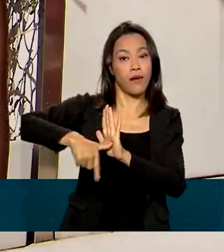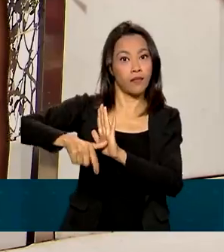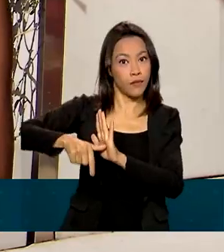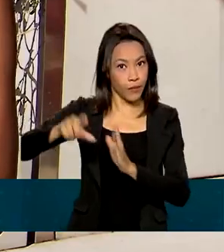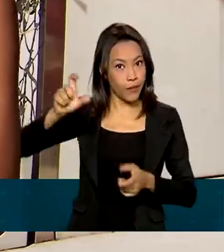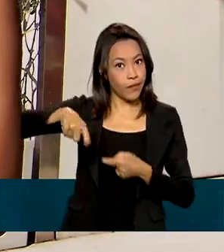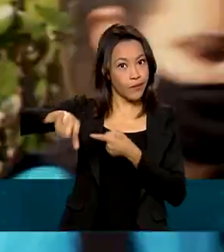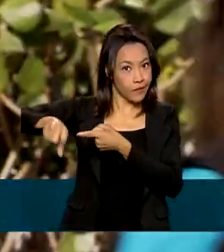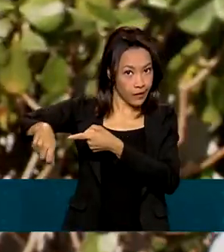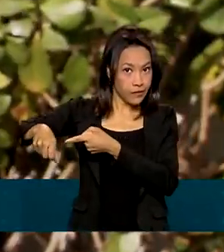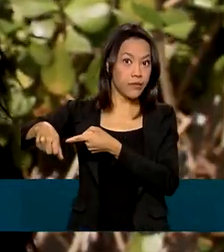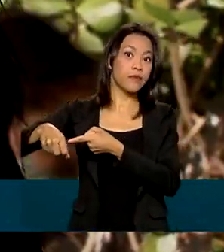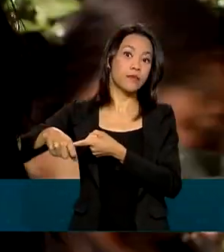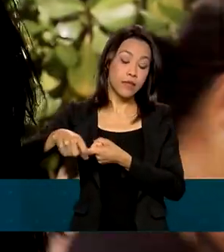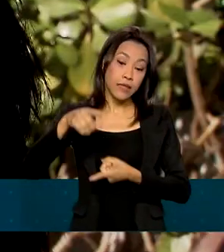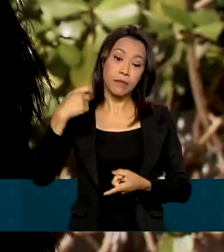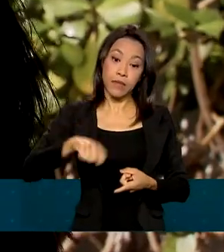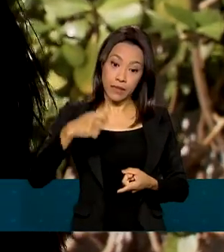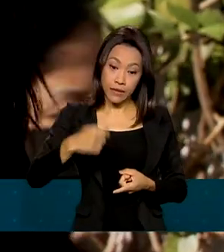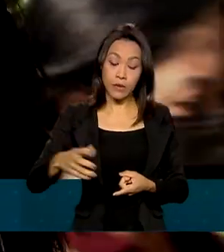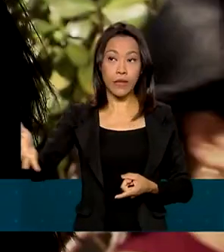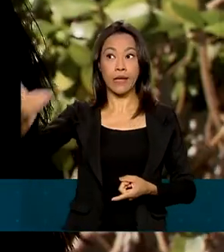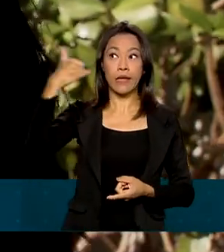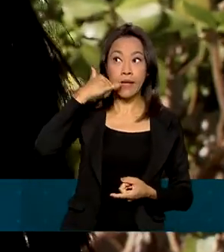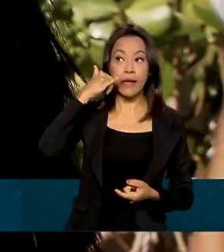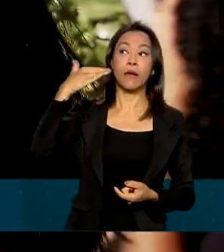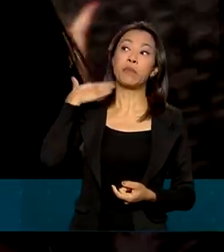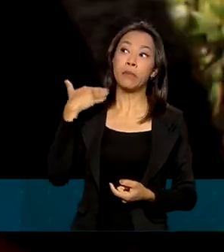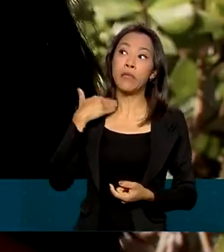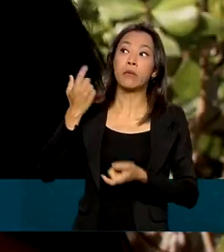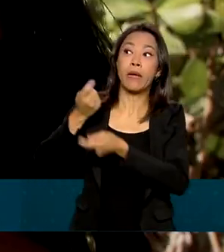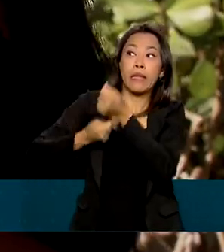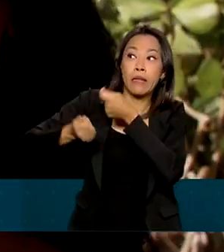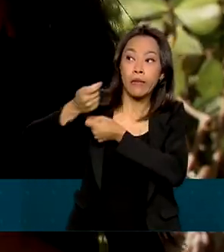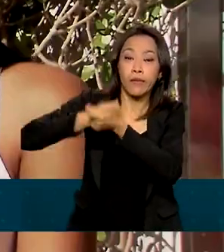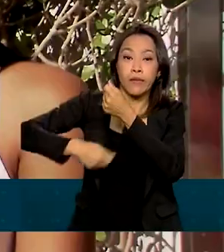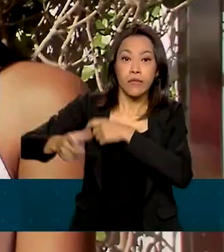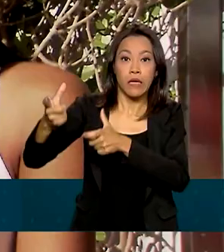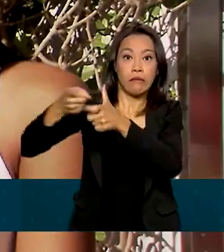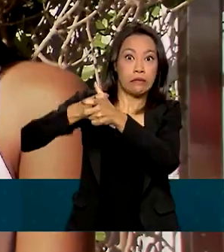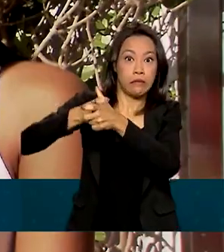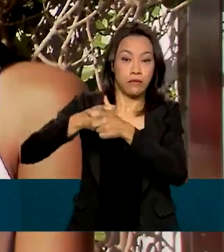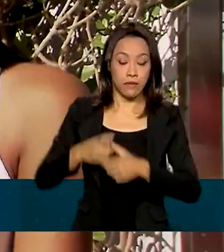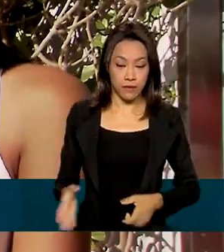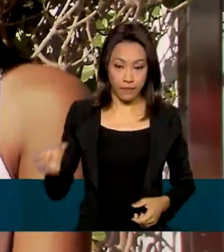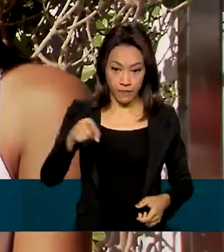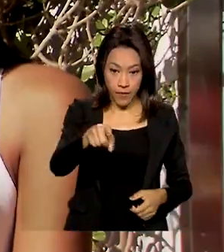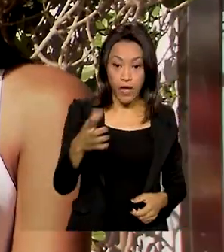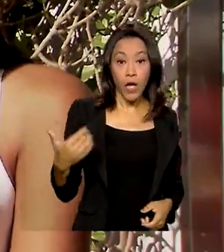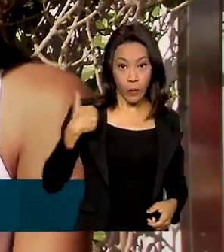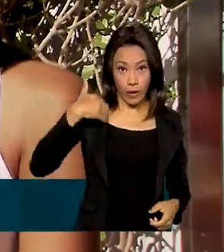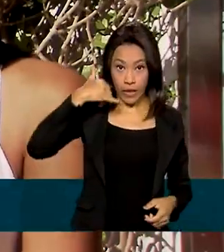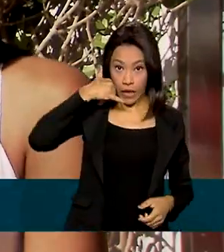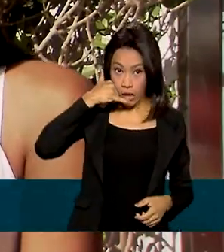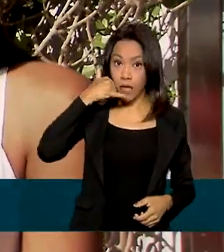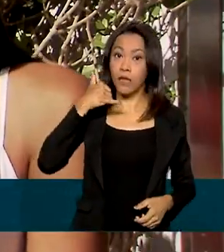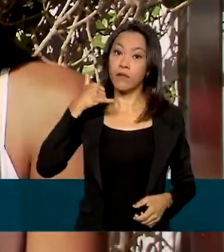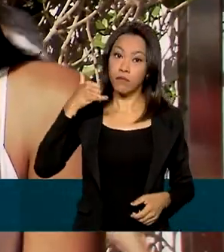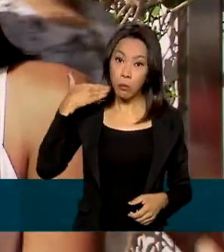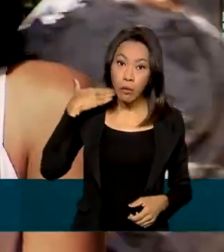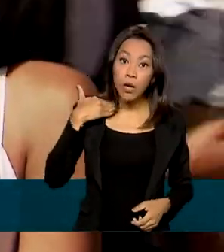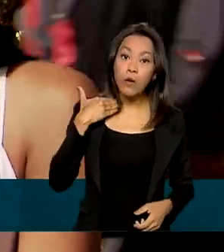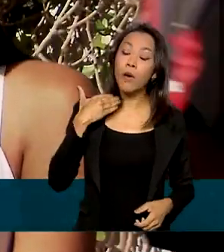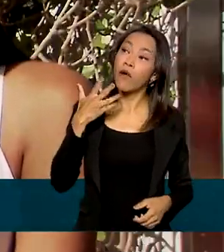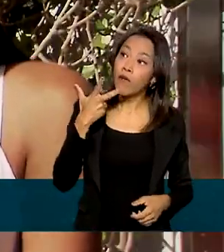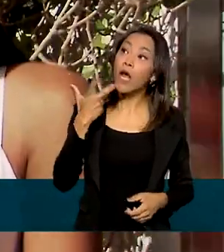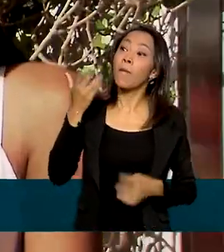a conta do cartão de crédito e teve que ligar para o banco para renegociar a dívida. Liguei e aí eles falam para